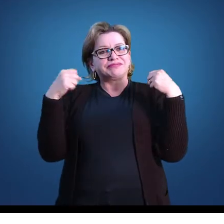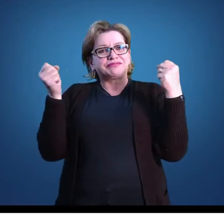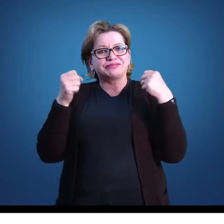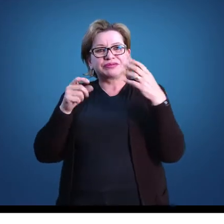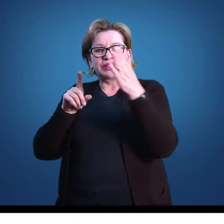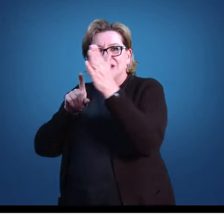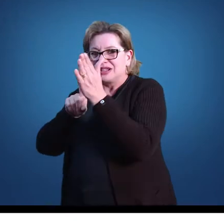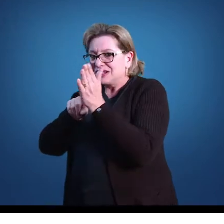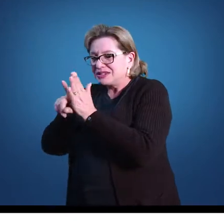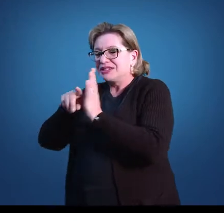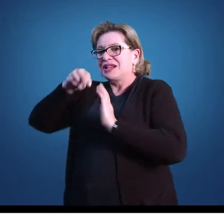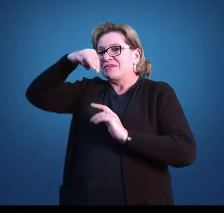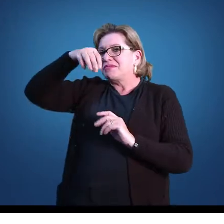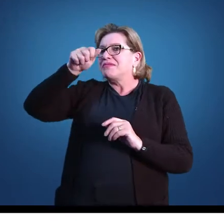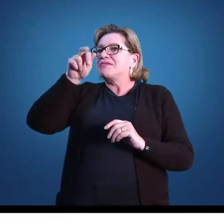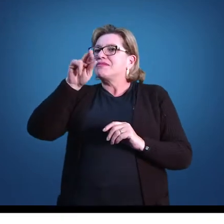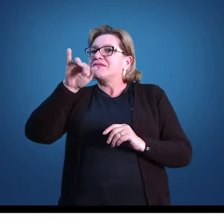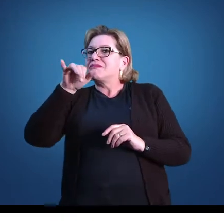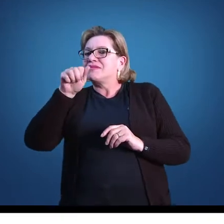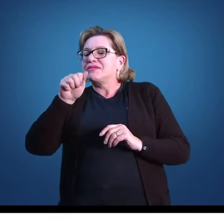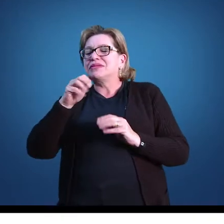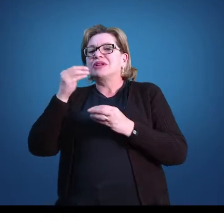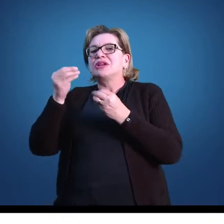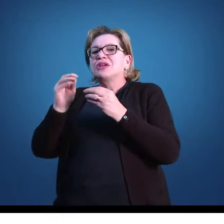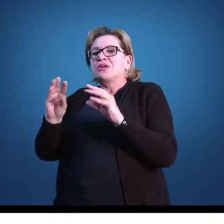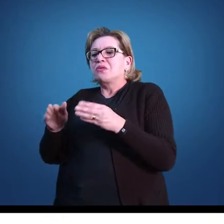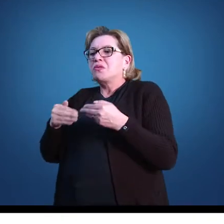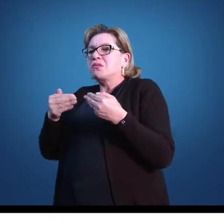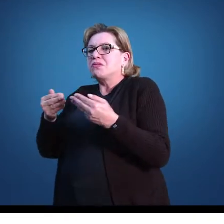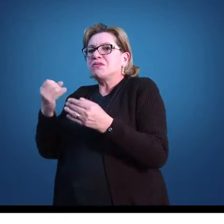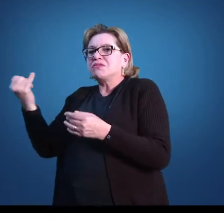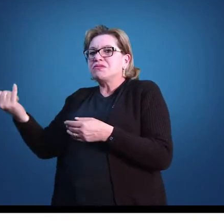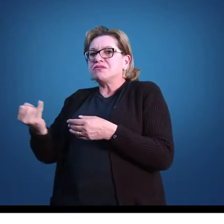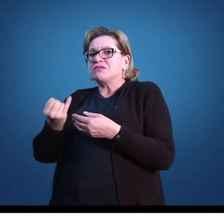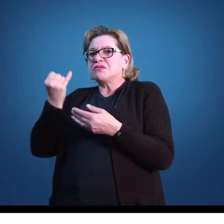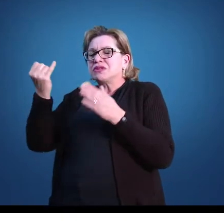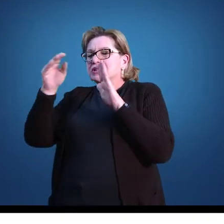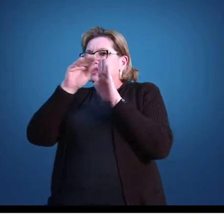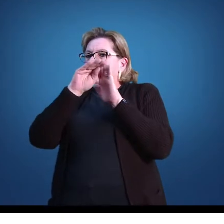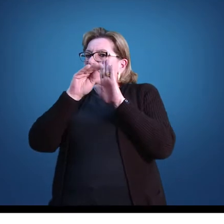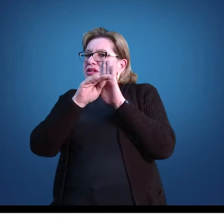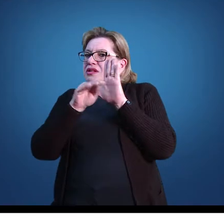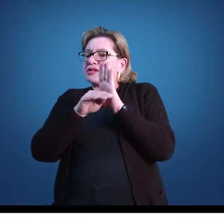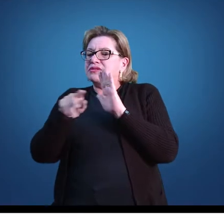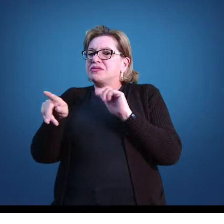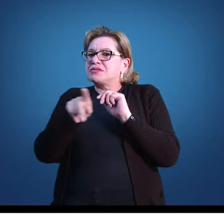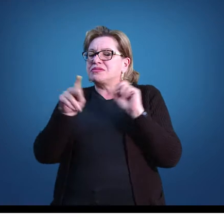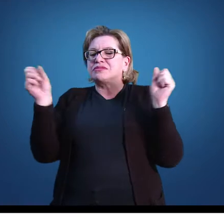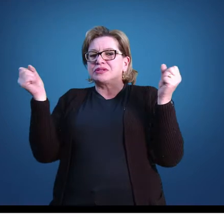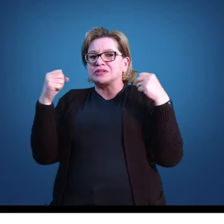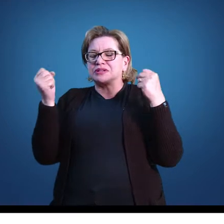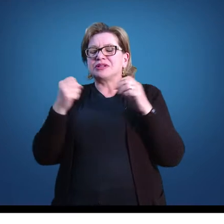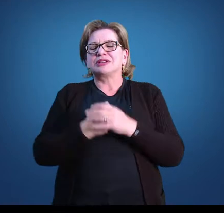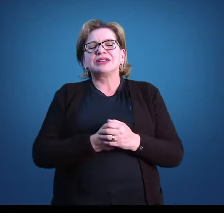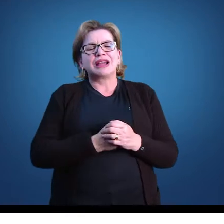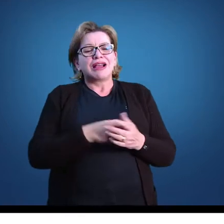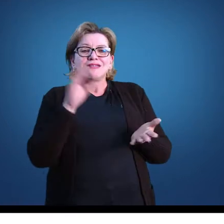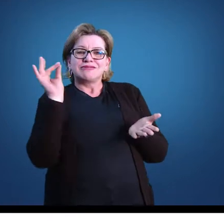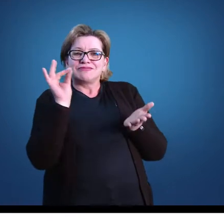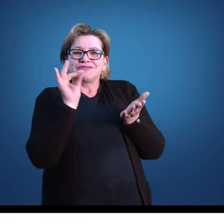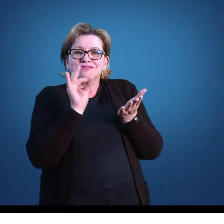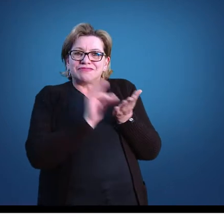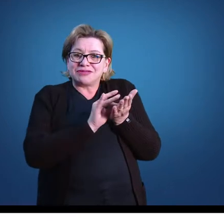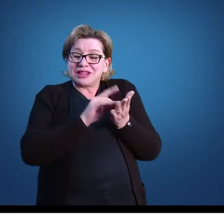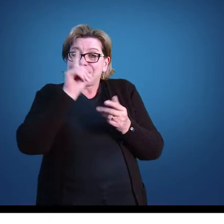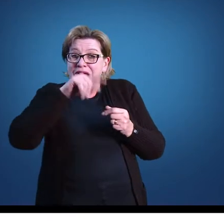Professora Maria Luciane, qual é a importância do planejamento para o trabalho do professor de educação física? Então, na verdade, o planejamento é o